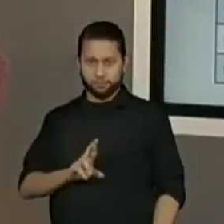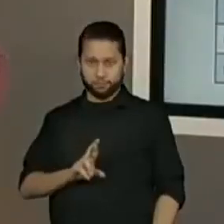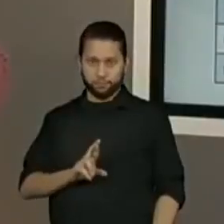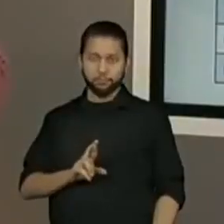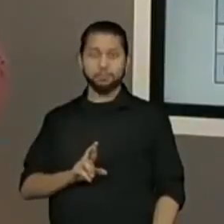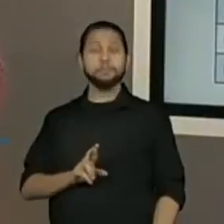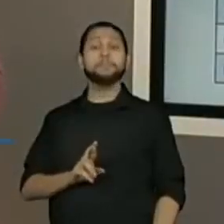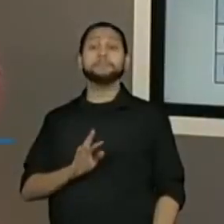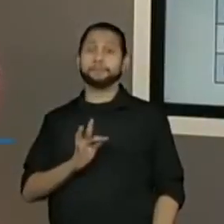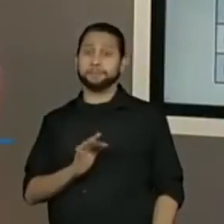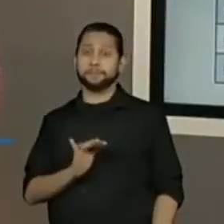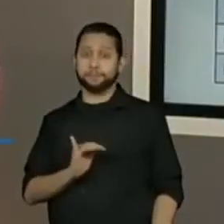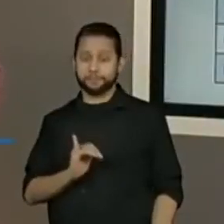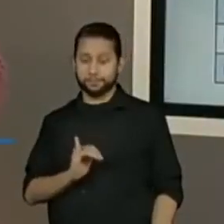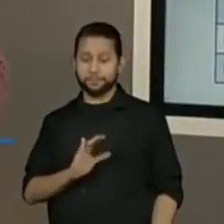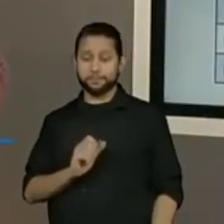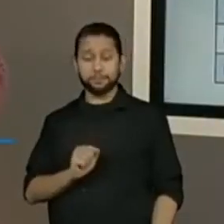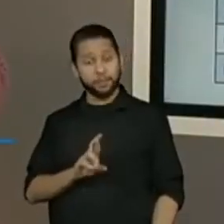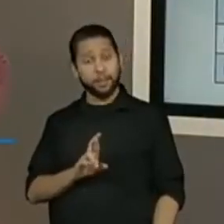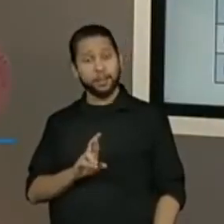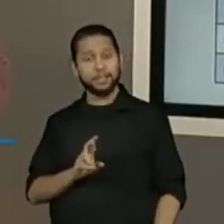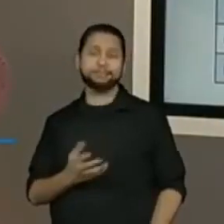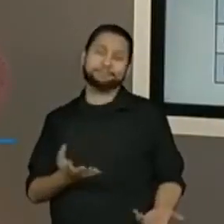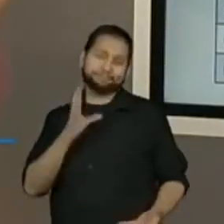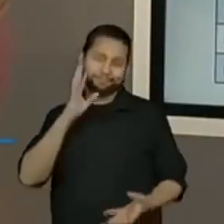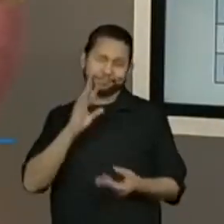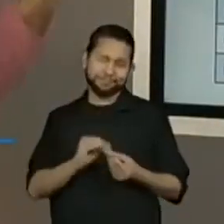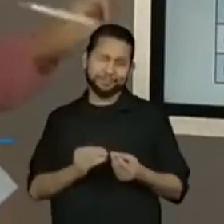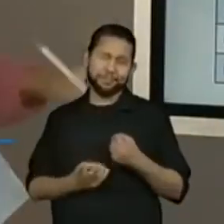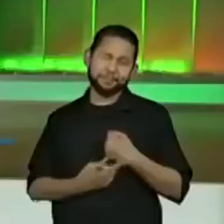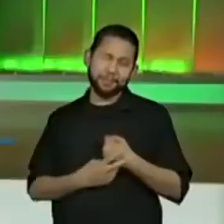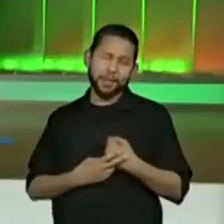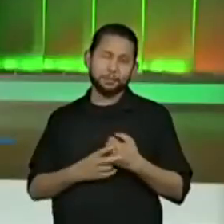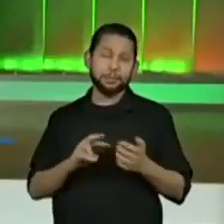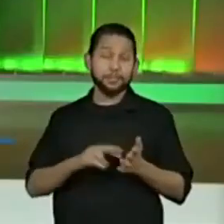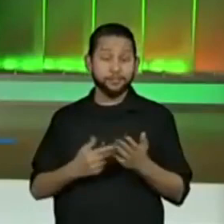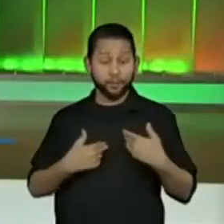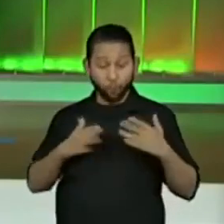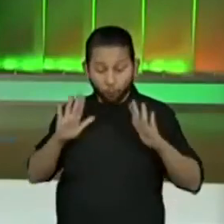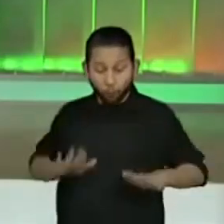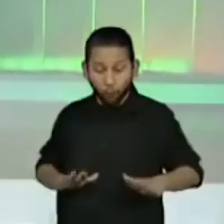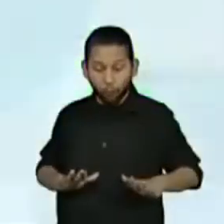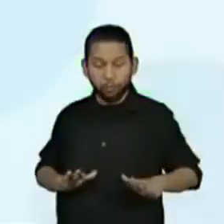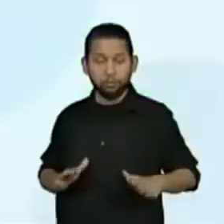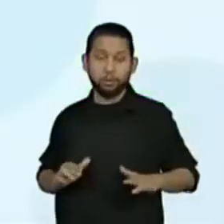ficar indica uma ação, logo, é um verbo. Então, vamos colocar aqui.